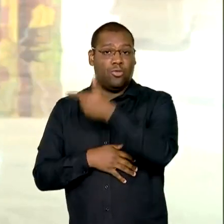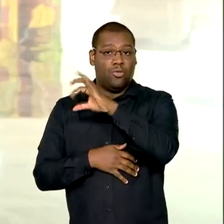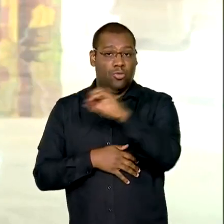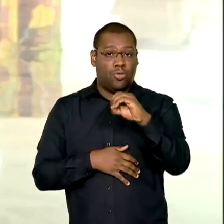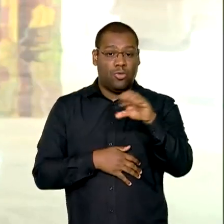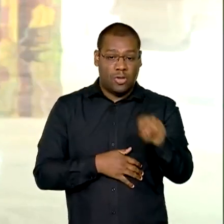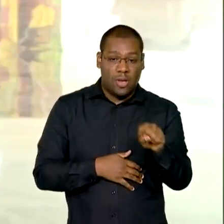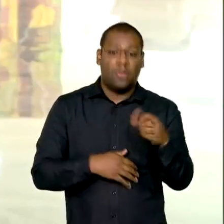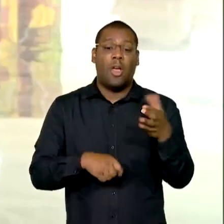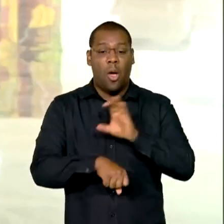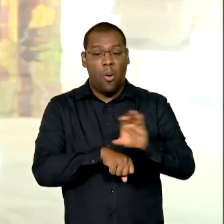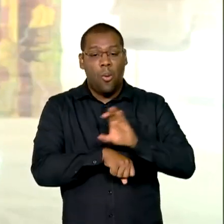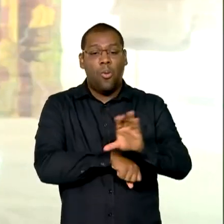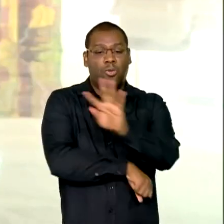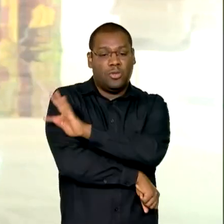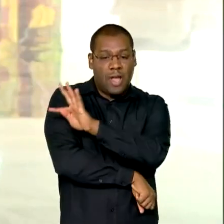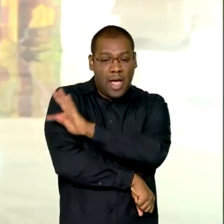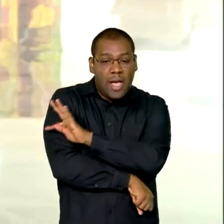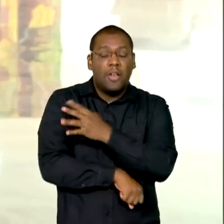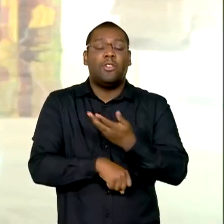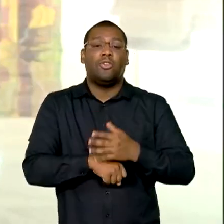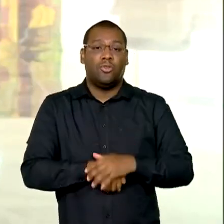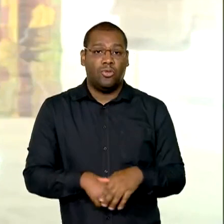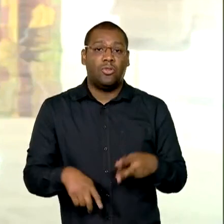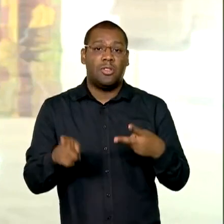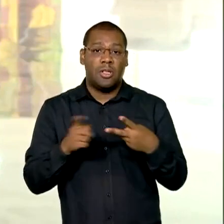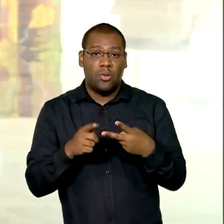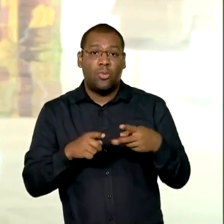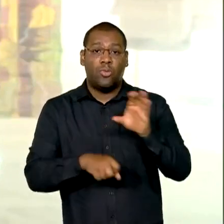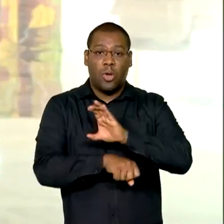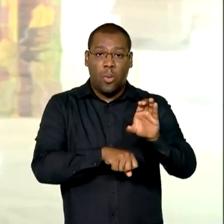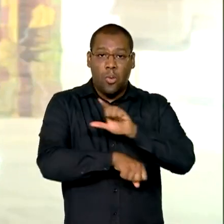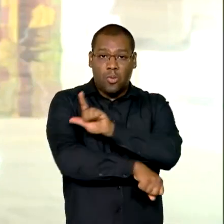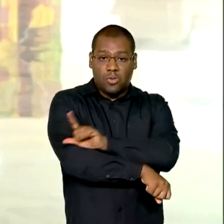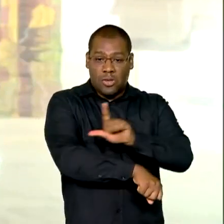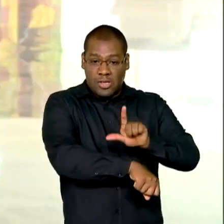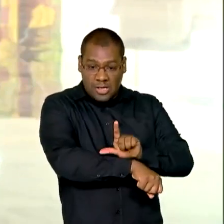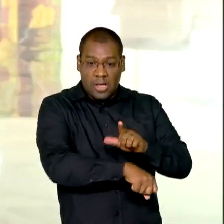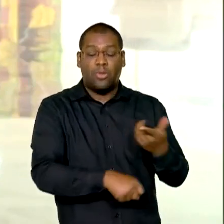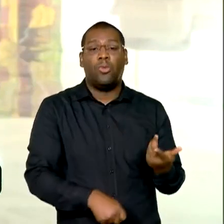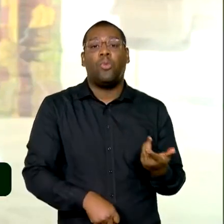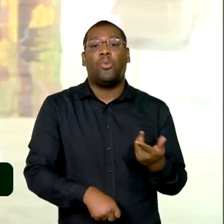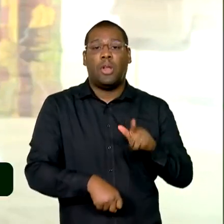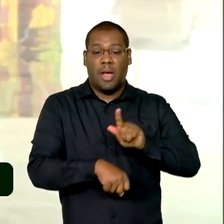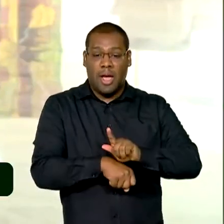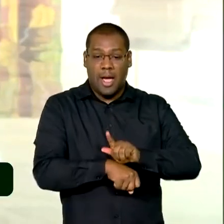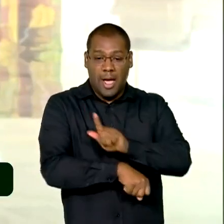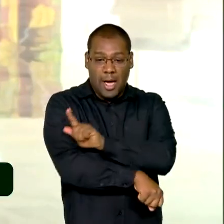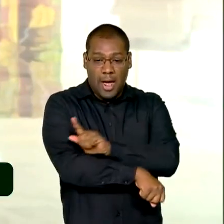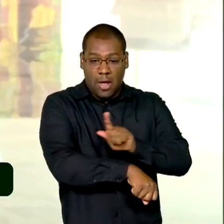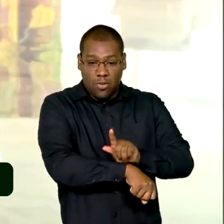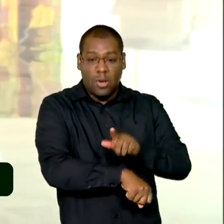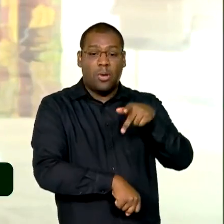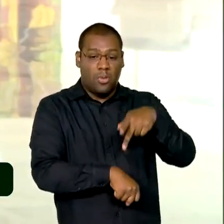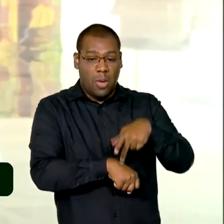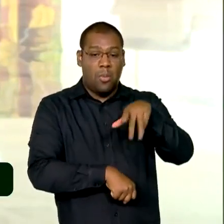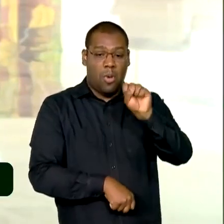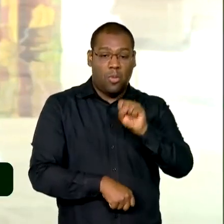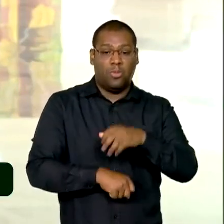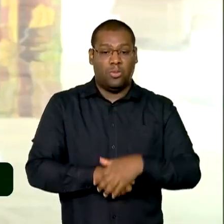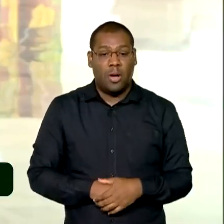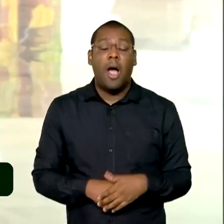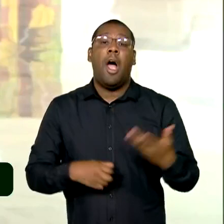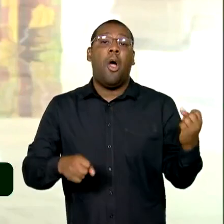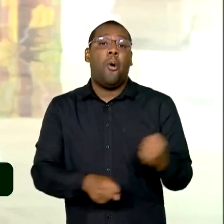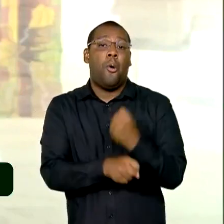continuada, oferecem ensino técnico, cursos de licenciatura, graduação e pós-graduação. Com a construção